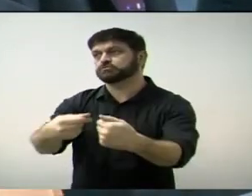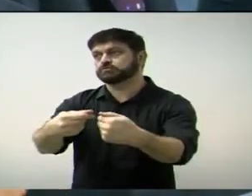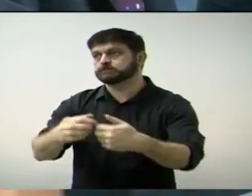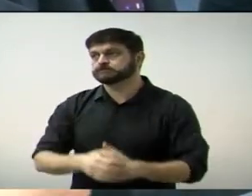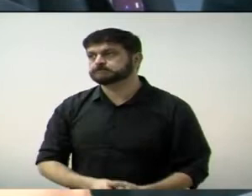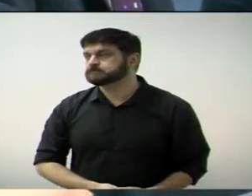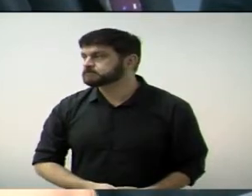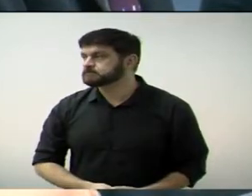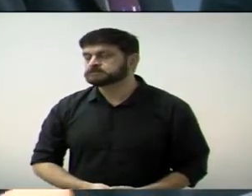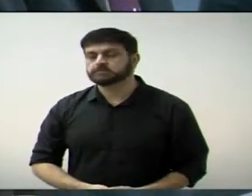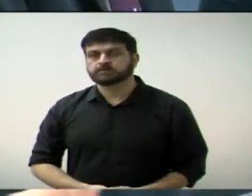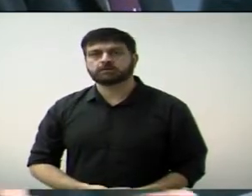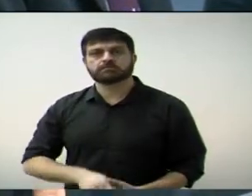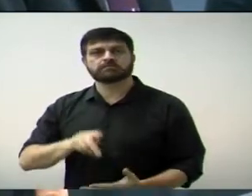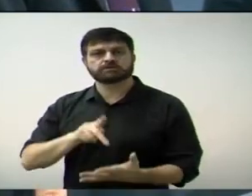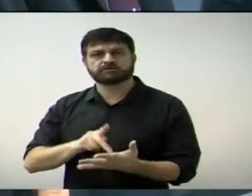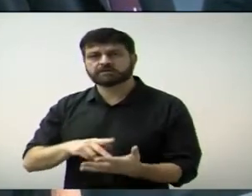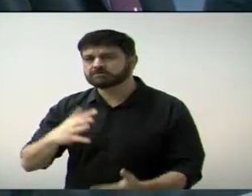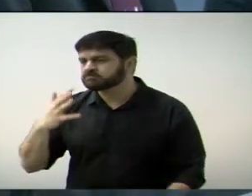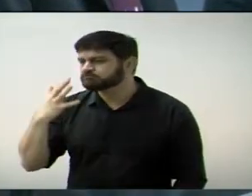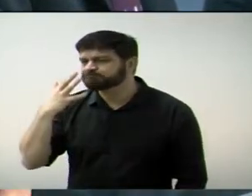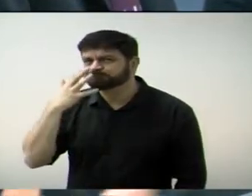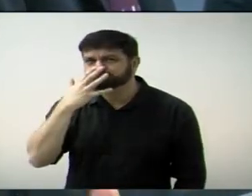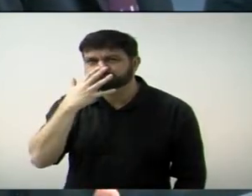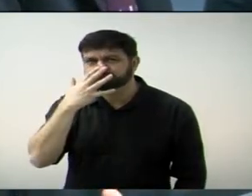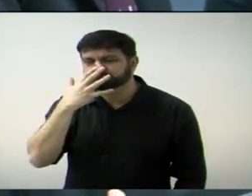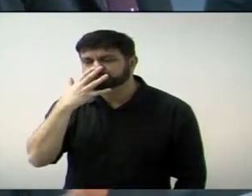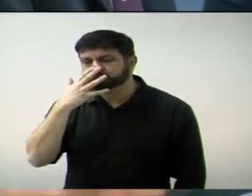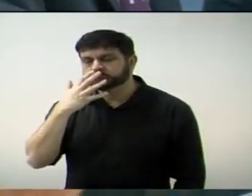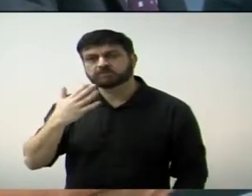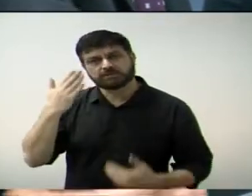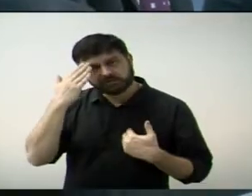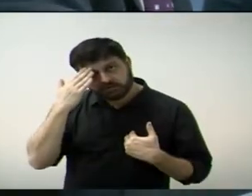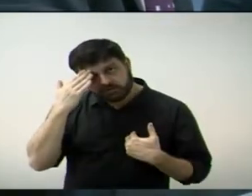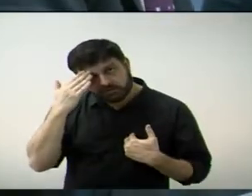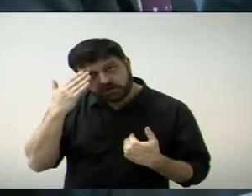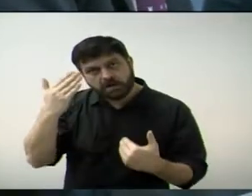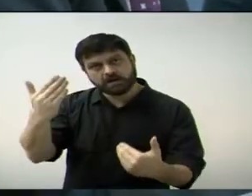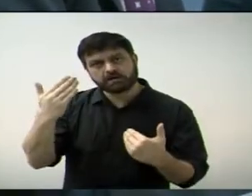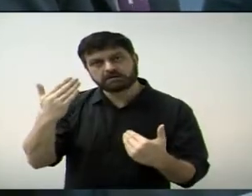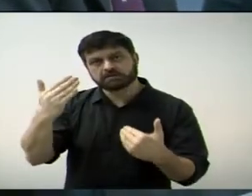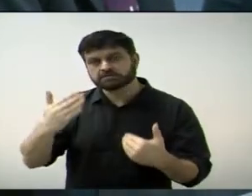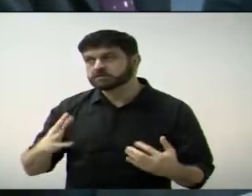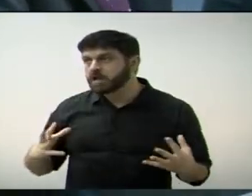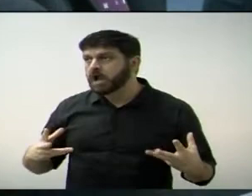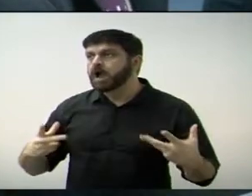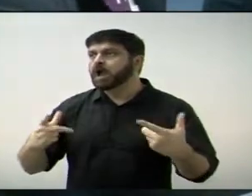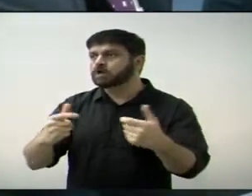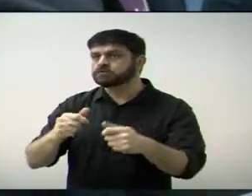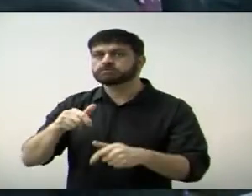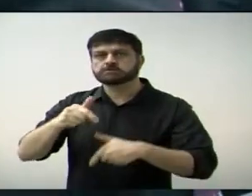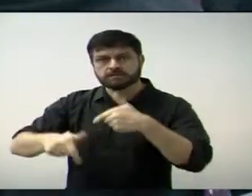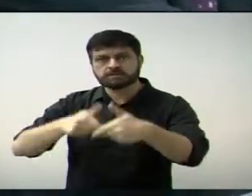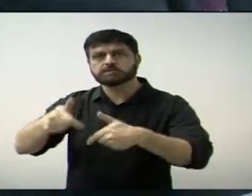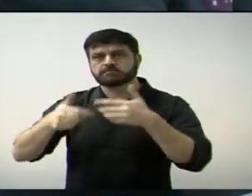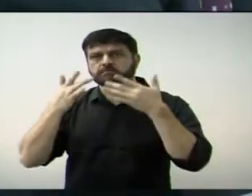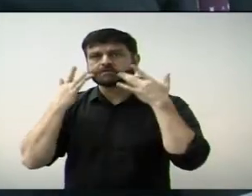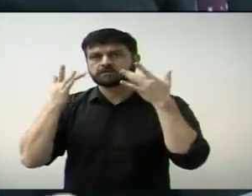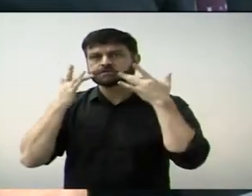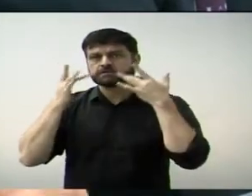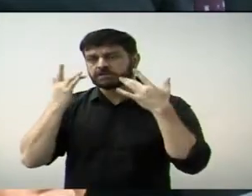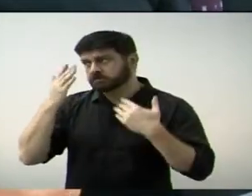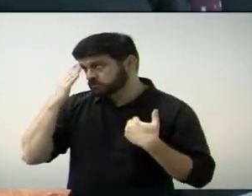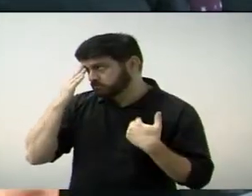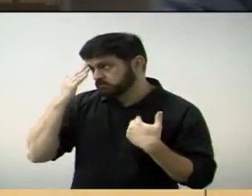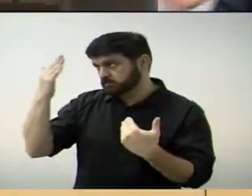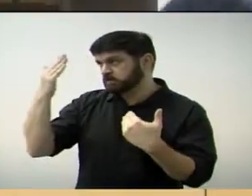meu mais sincero admiração e meu mais sincero agradecimento e reverência a todos vocês que participaram. Obrigado, senhor presidente. Boa